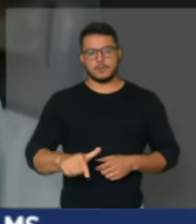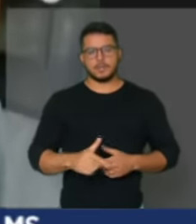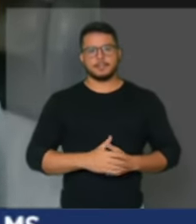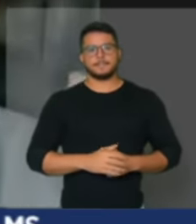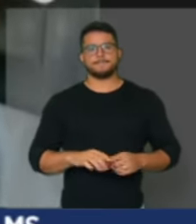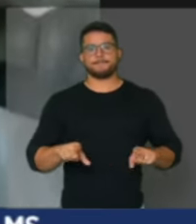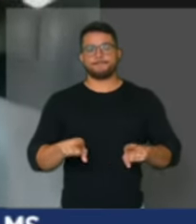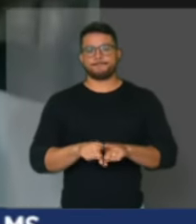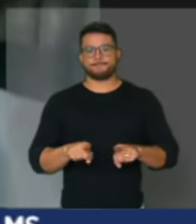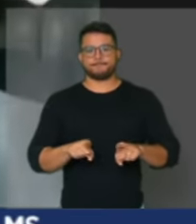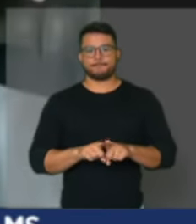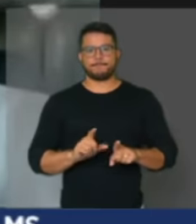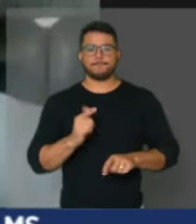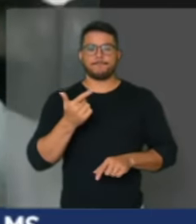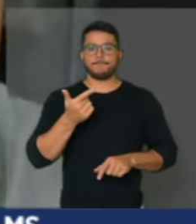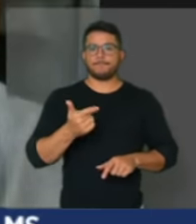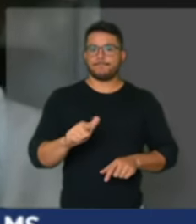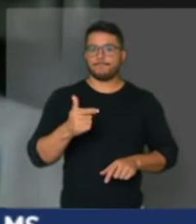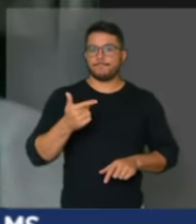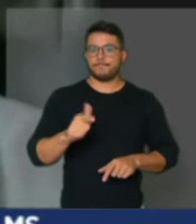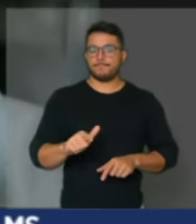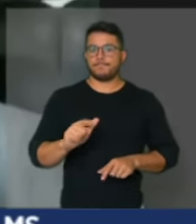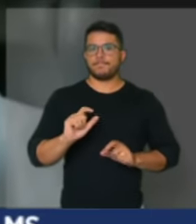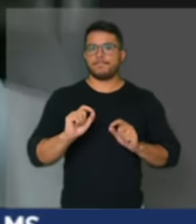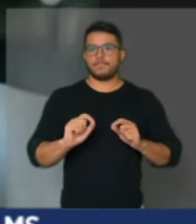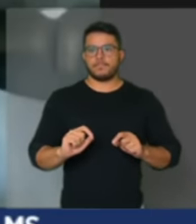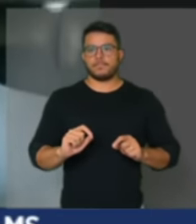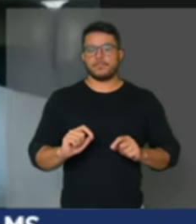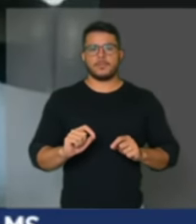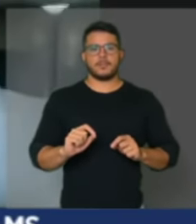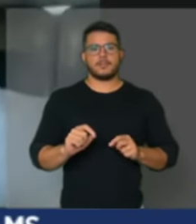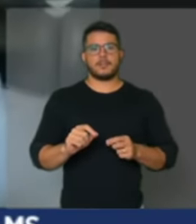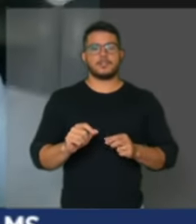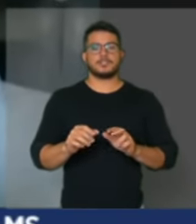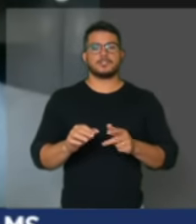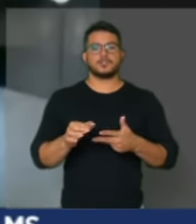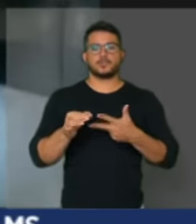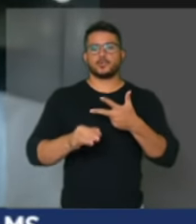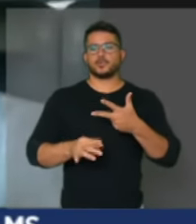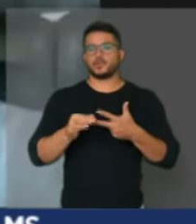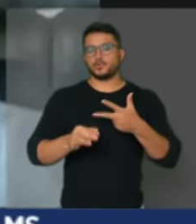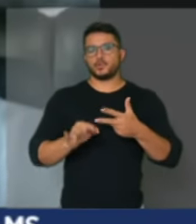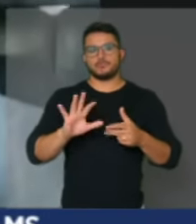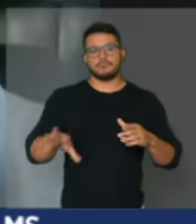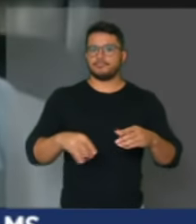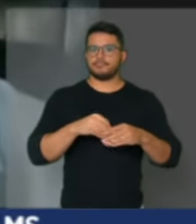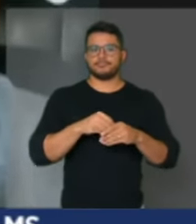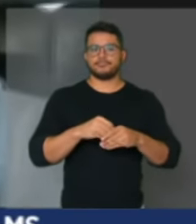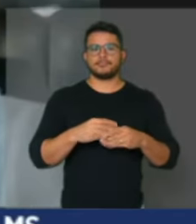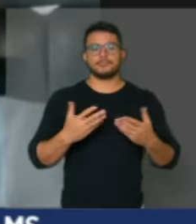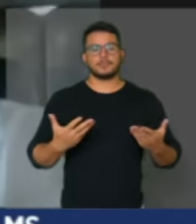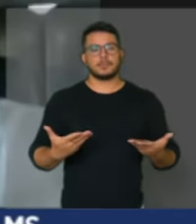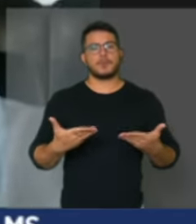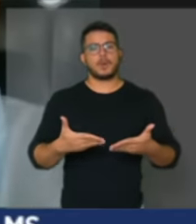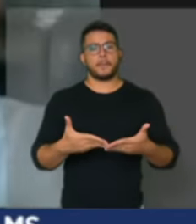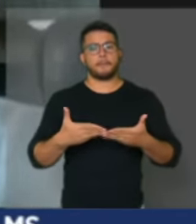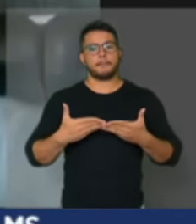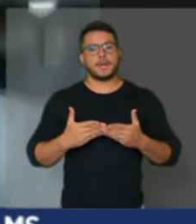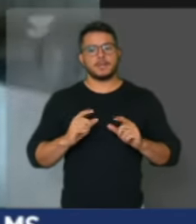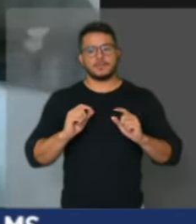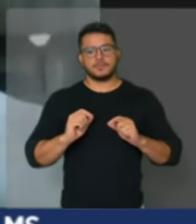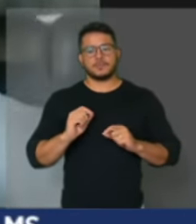desprovidas de juridicidade. Que o meu pronunciamento, senhor presidente, seja